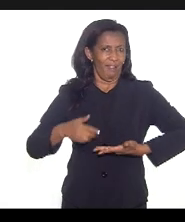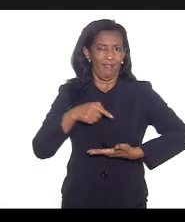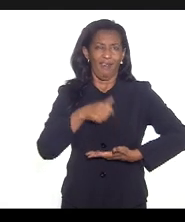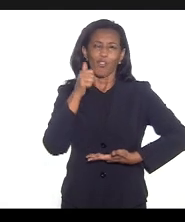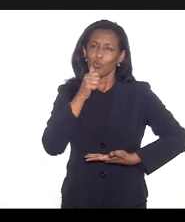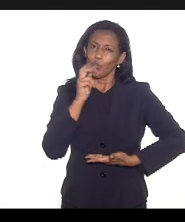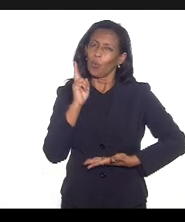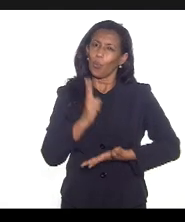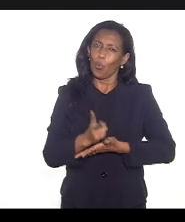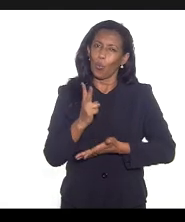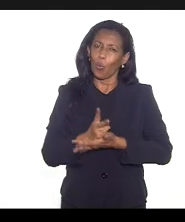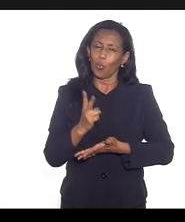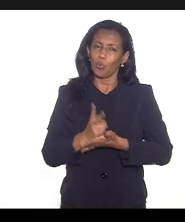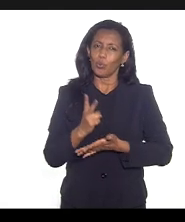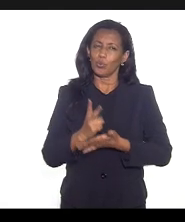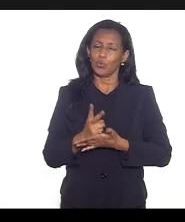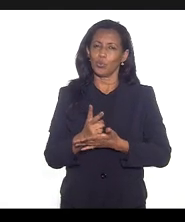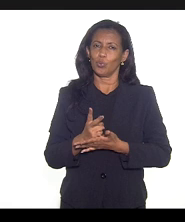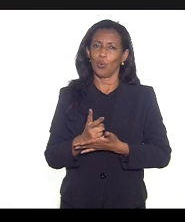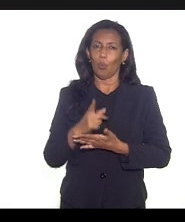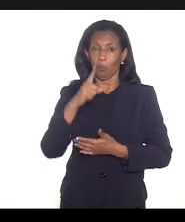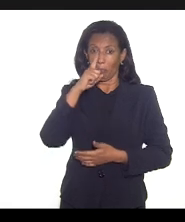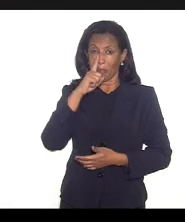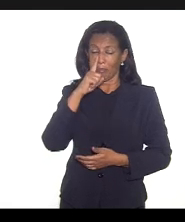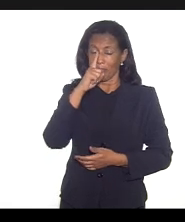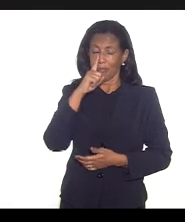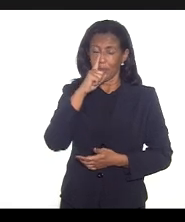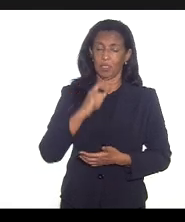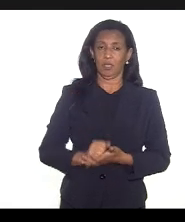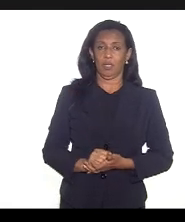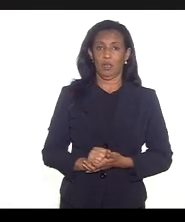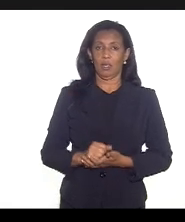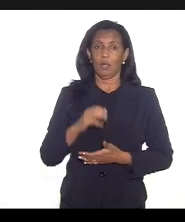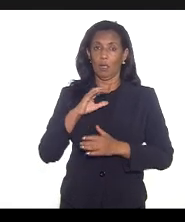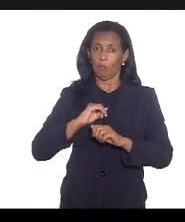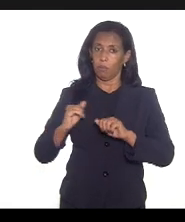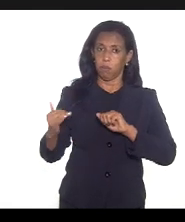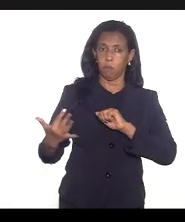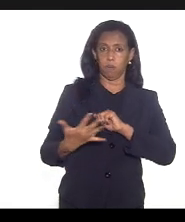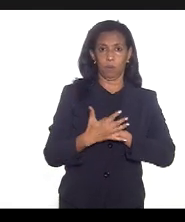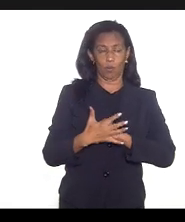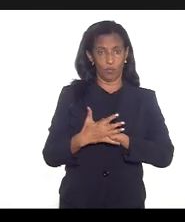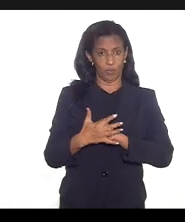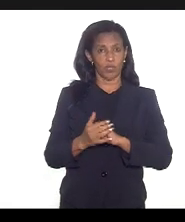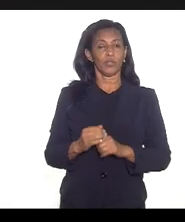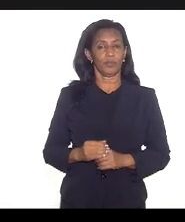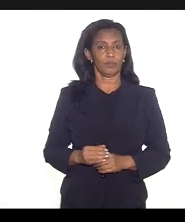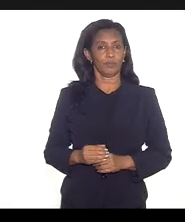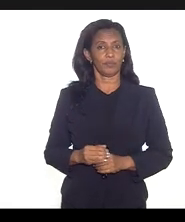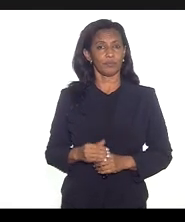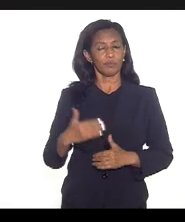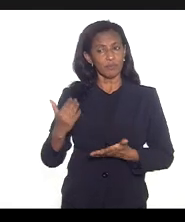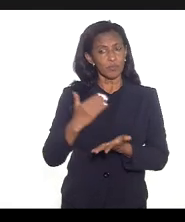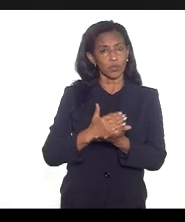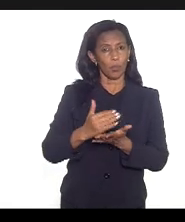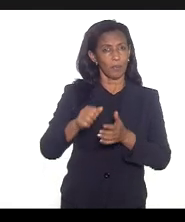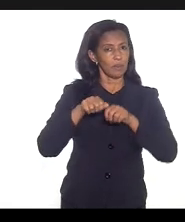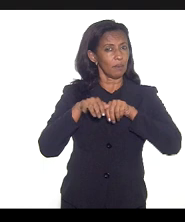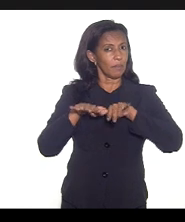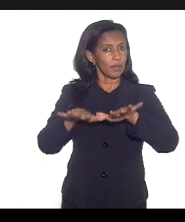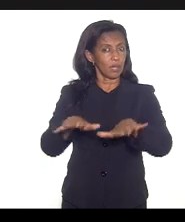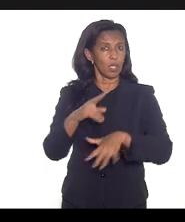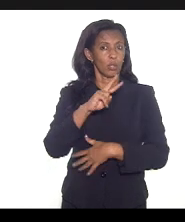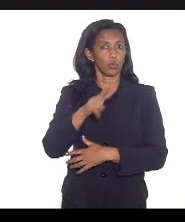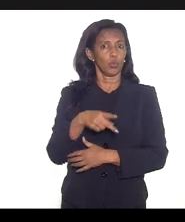continuam correndo um risco elevado para a Covid-19 né desde o começo da pandemia